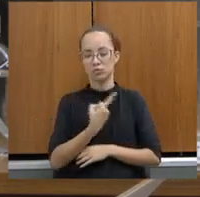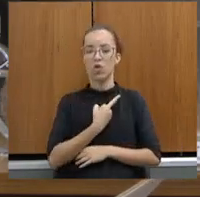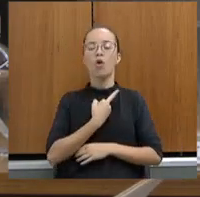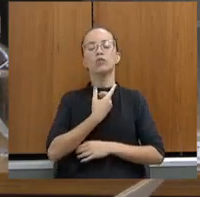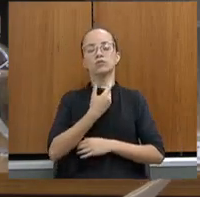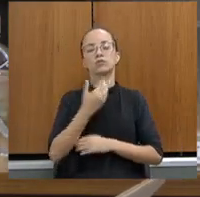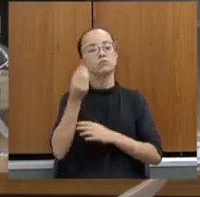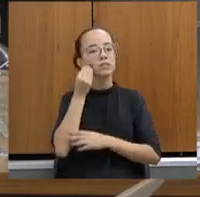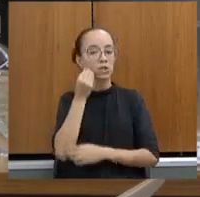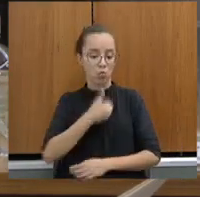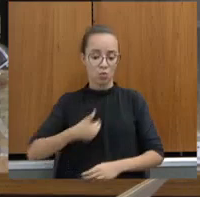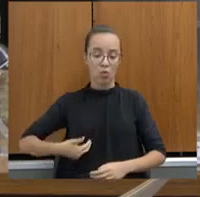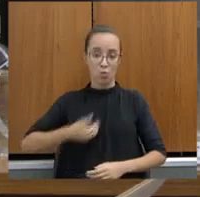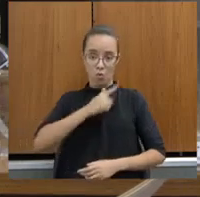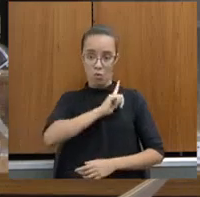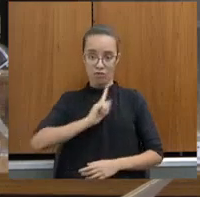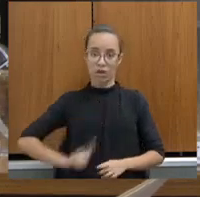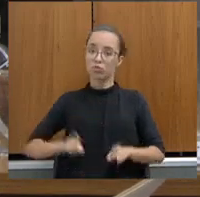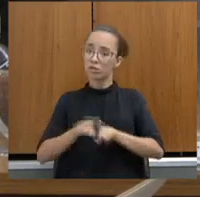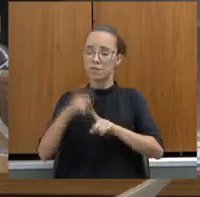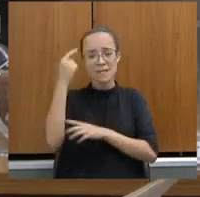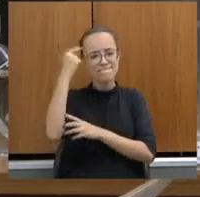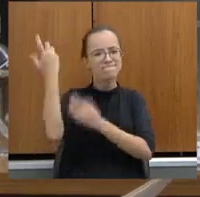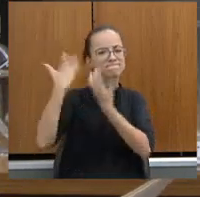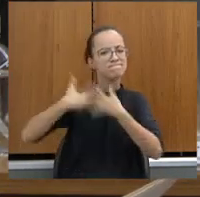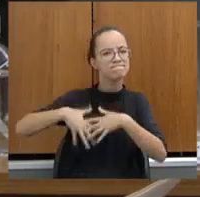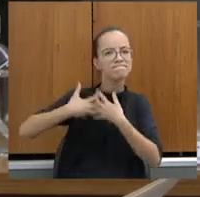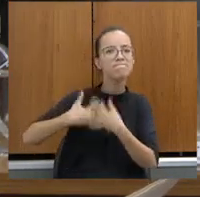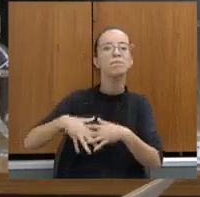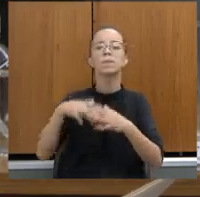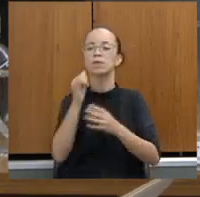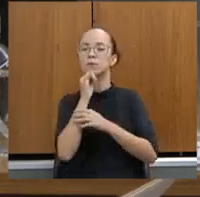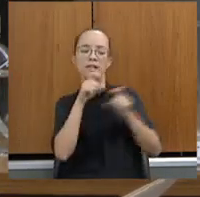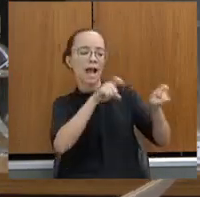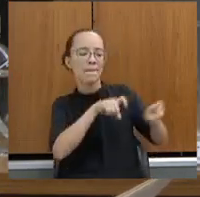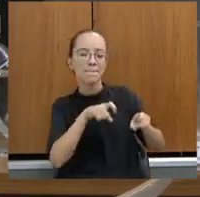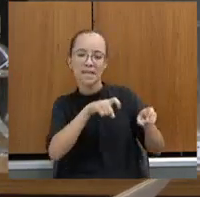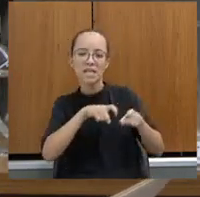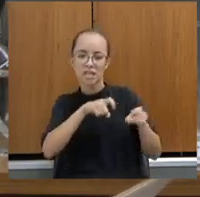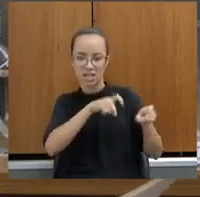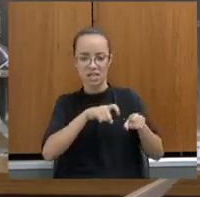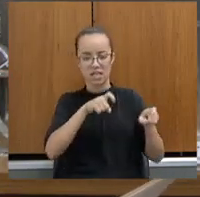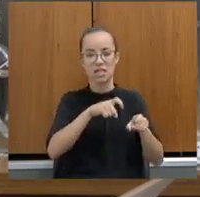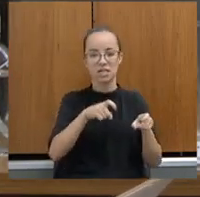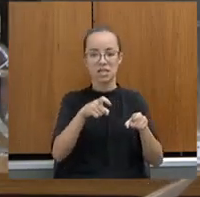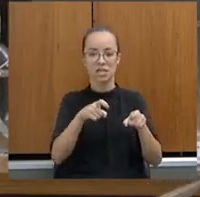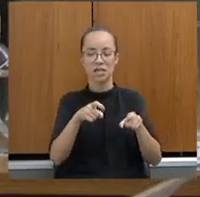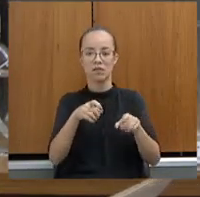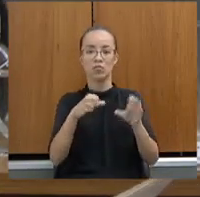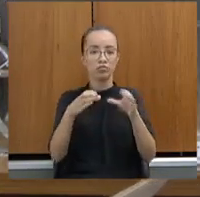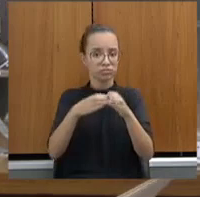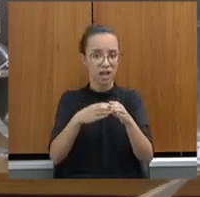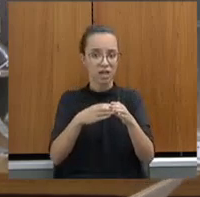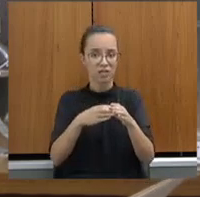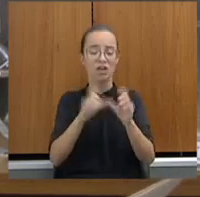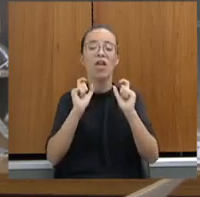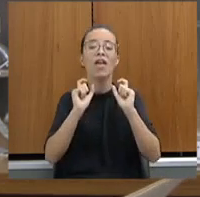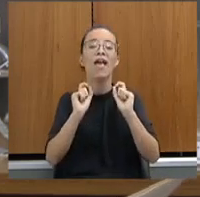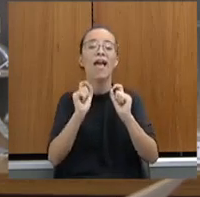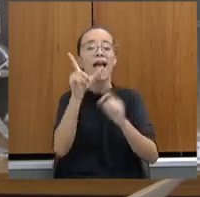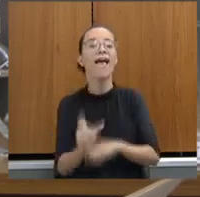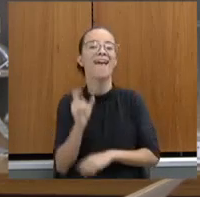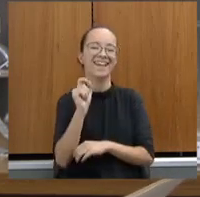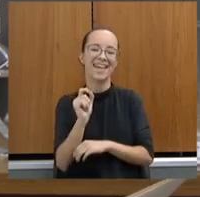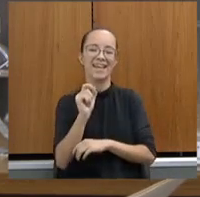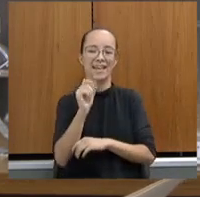também, tanto é que quem faz todo o trabalho de capina, de ardinagem na cidade administrativa são os presos. A gente não pode chamar